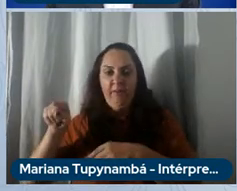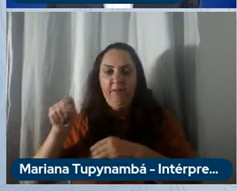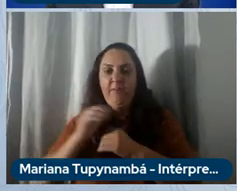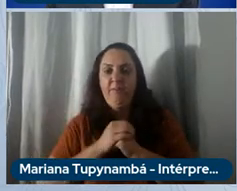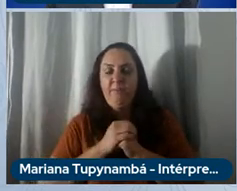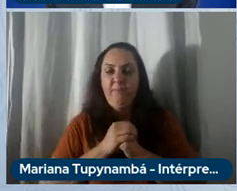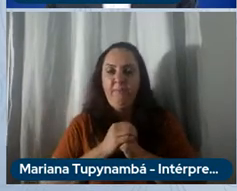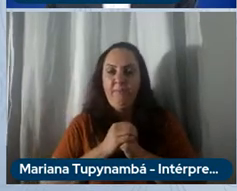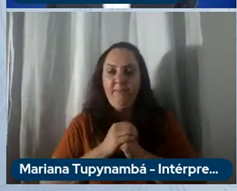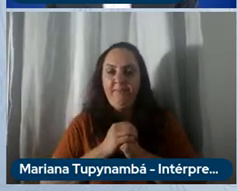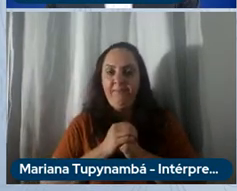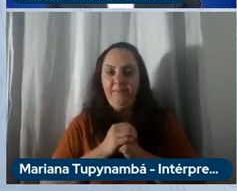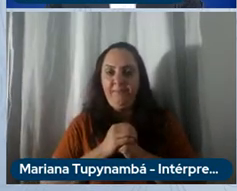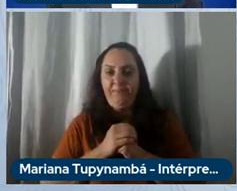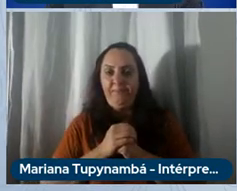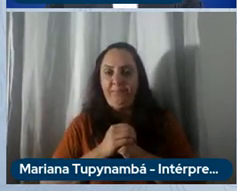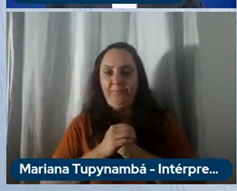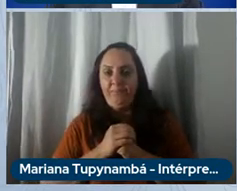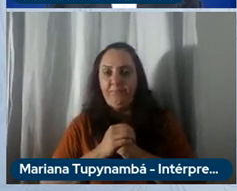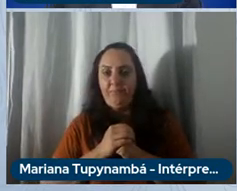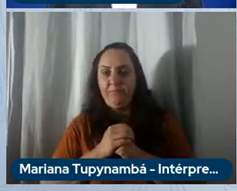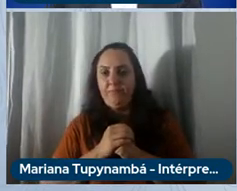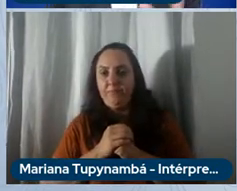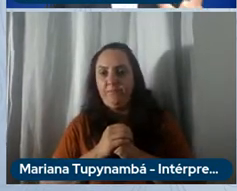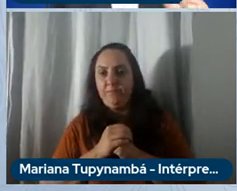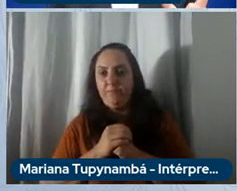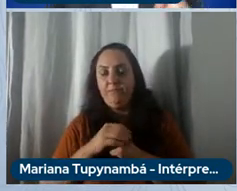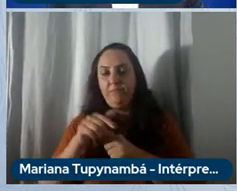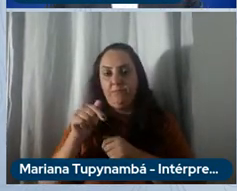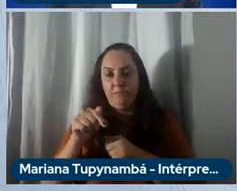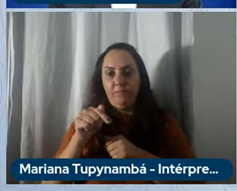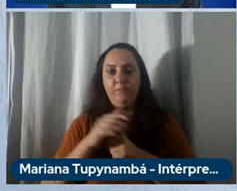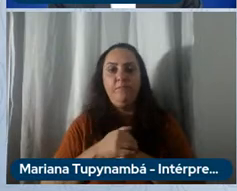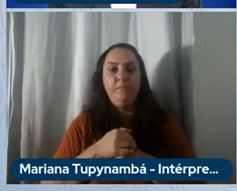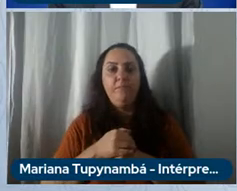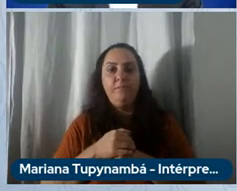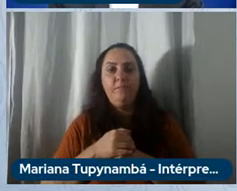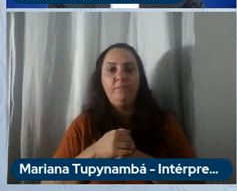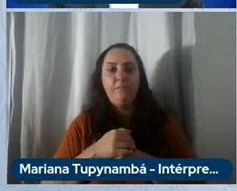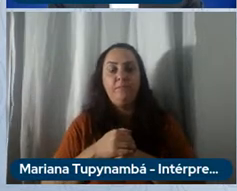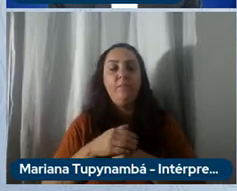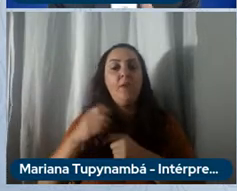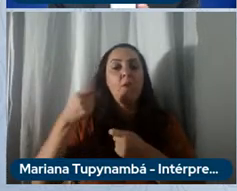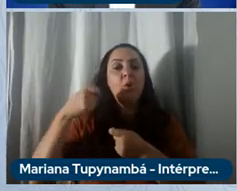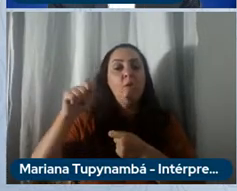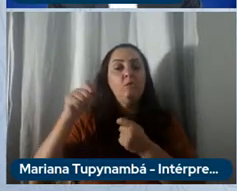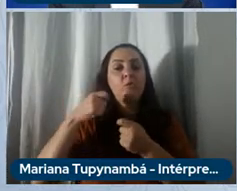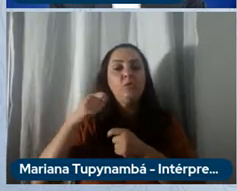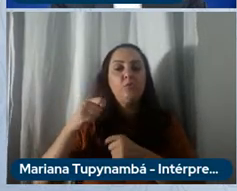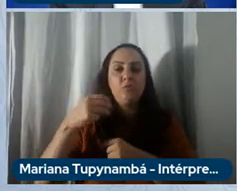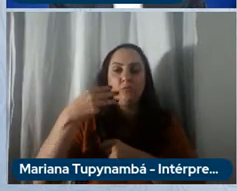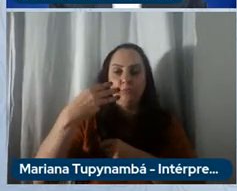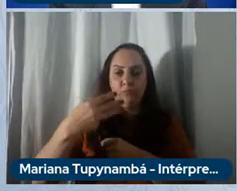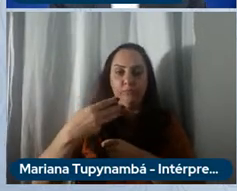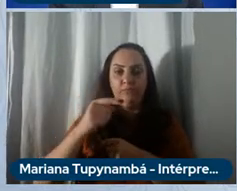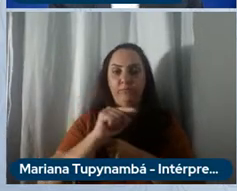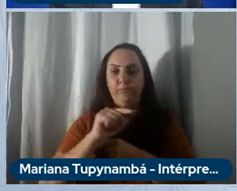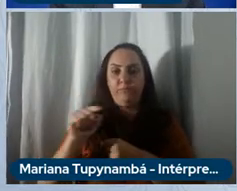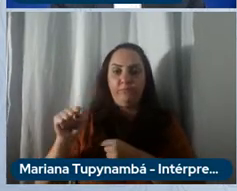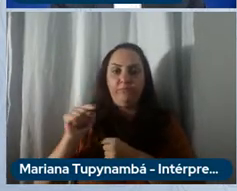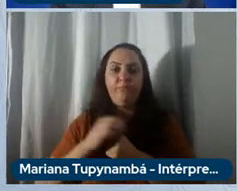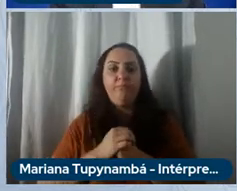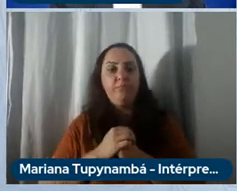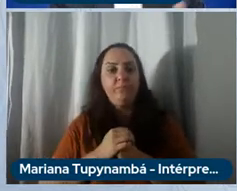o Fiat Mobi e temos o Fiat Fiorino. na fábrica de Córdoba na Argentina completamos a gama Fiat com Fiat Cronos